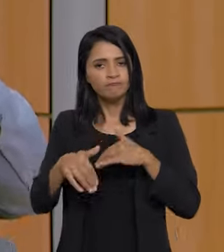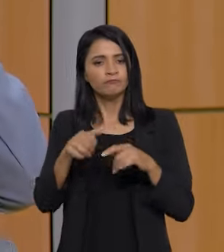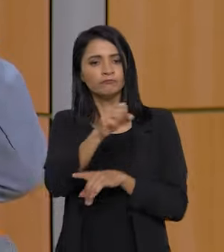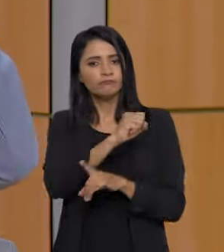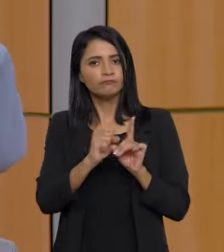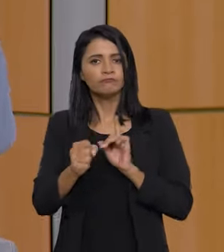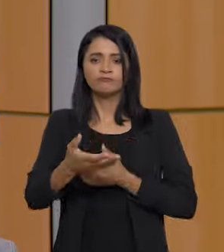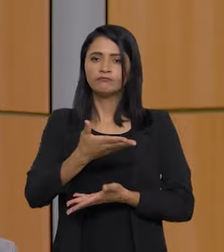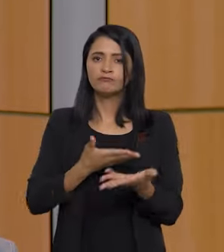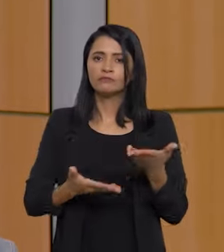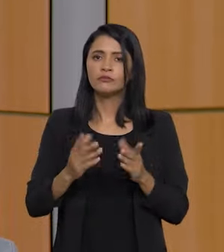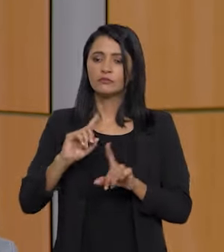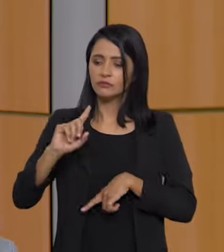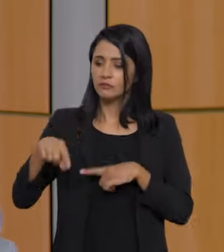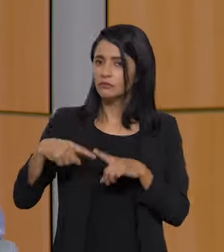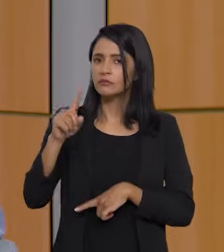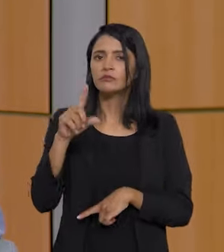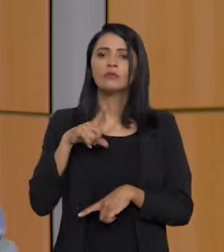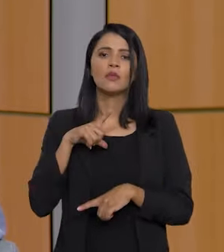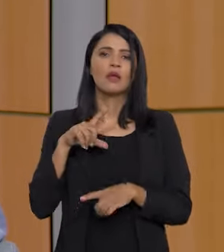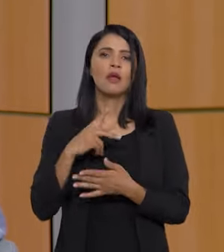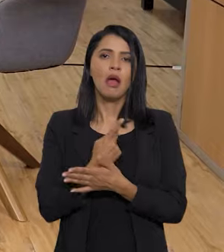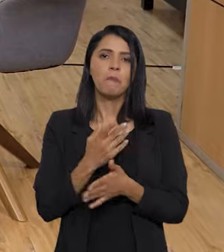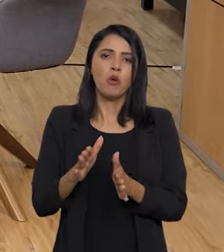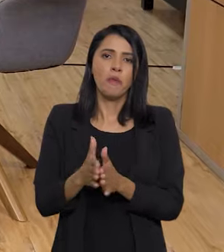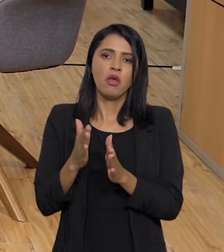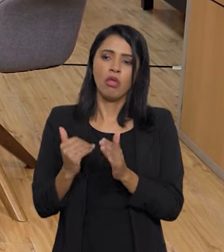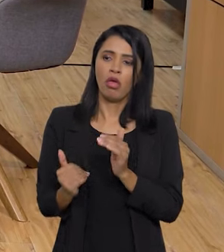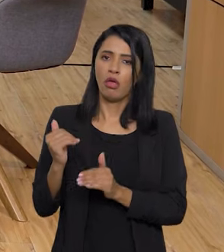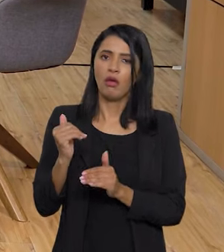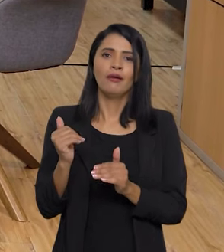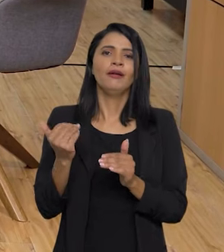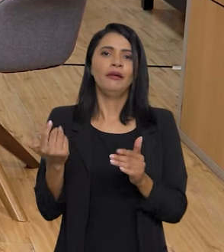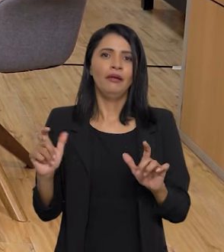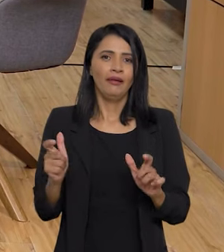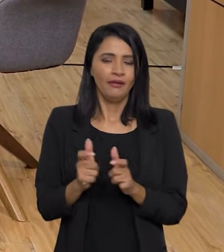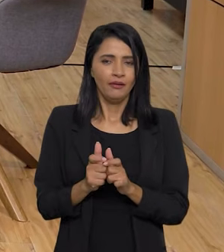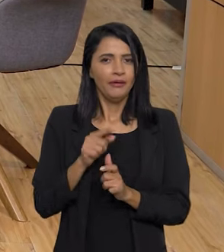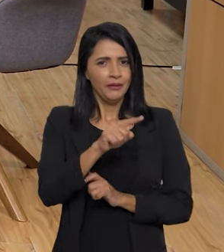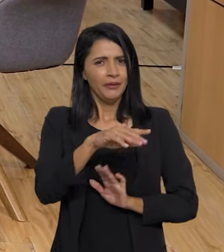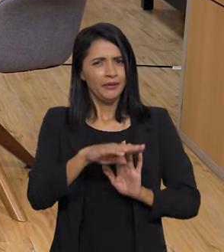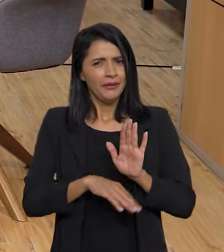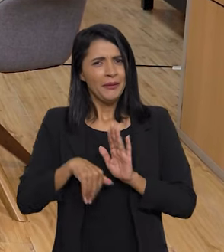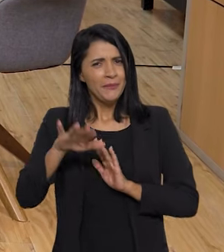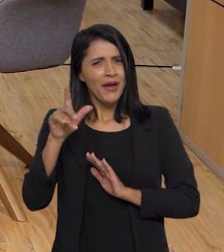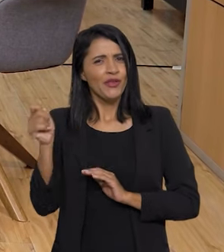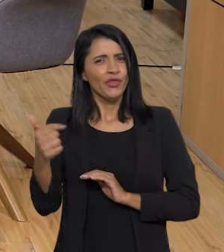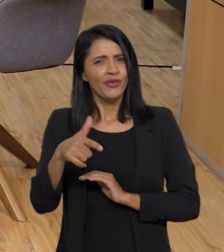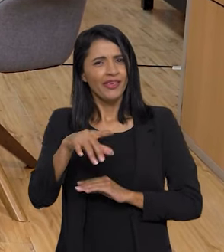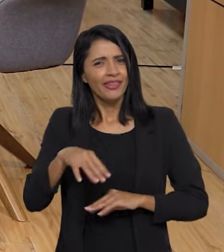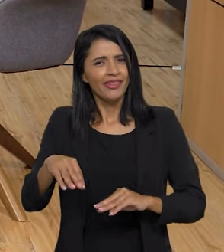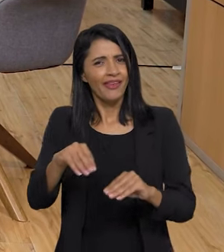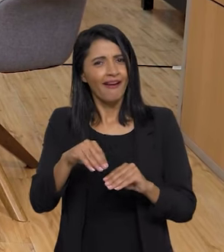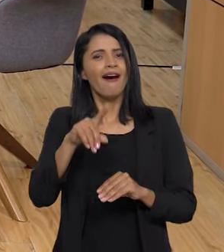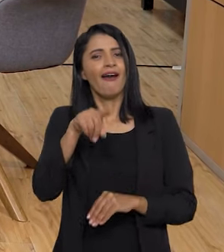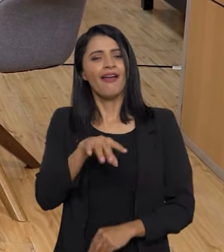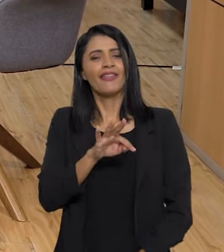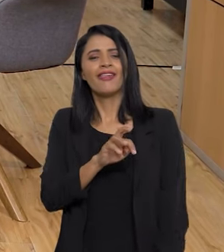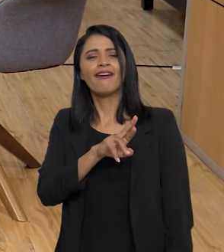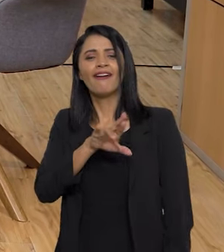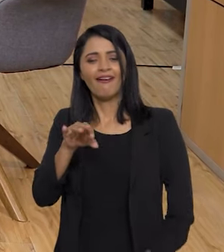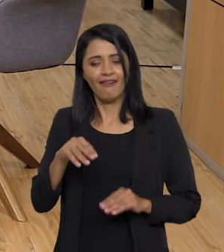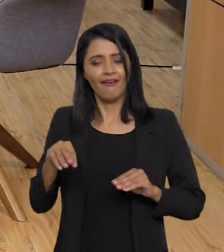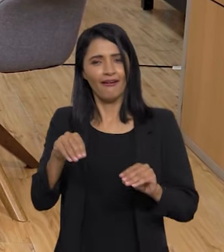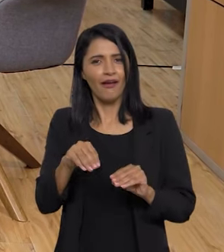socialmente e superar a situação de pobreza dessas famílias. Então, esse programa vai ser mais que a terra, né, ministro? É a terra